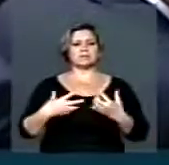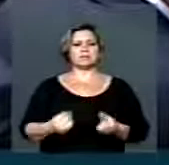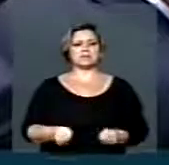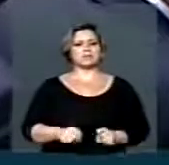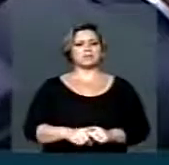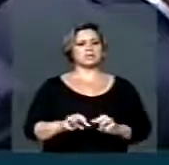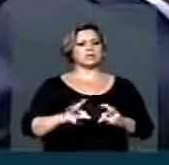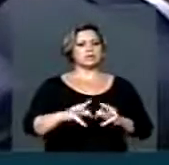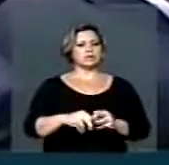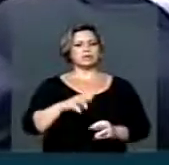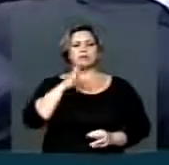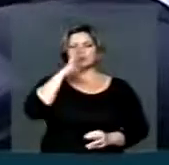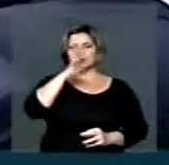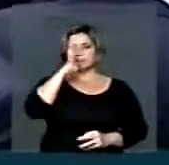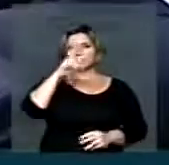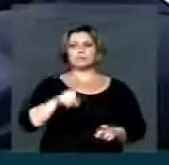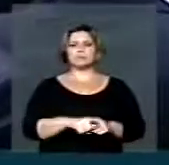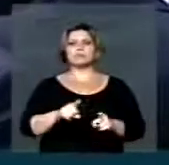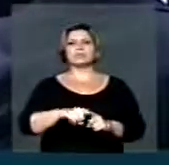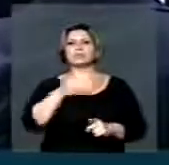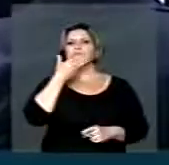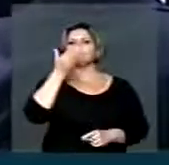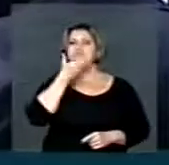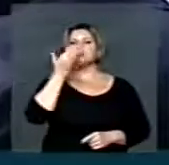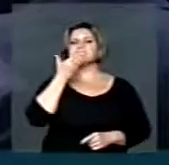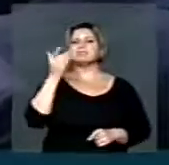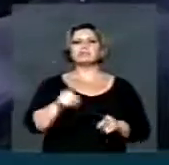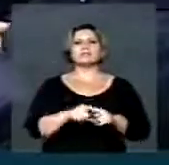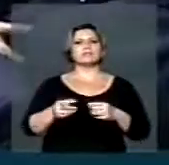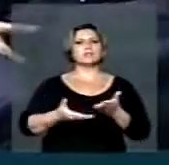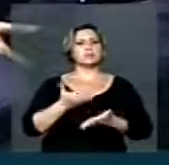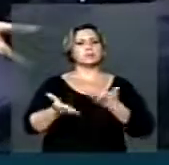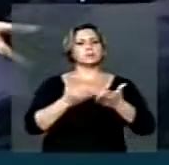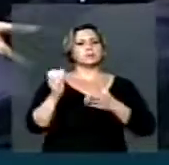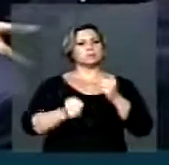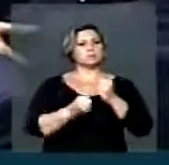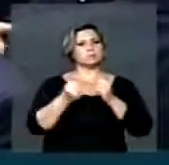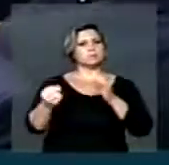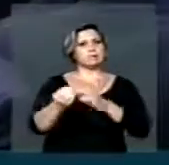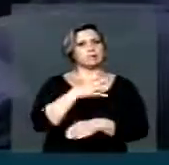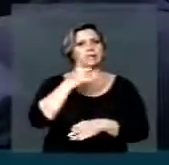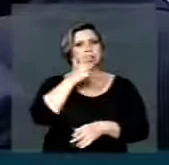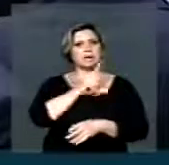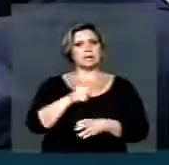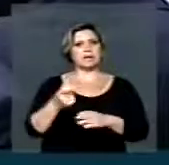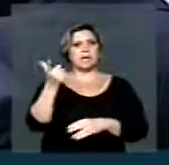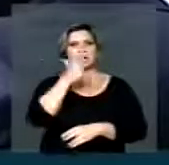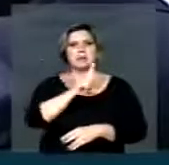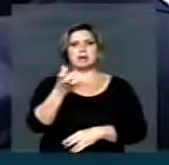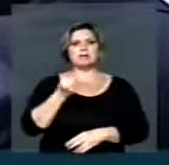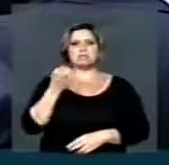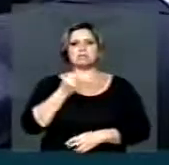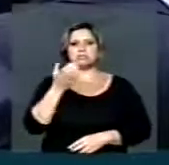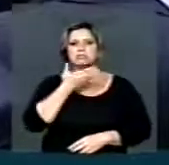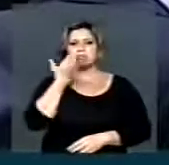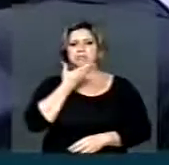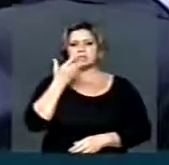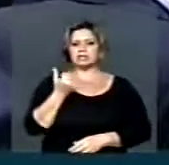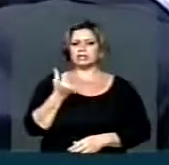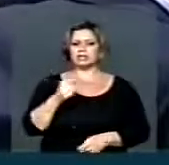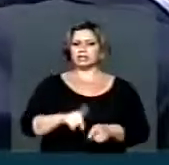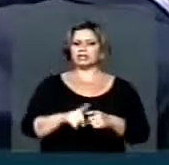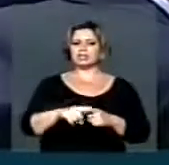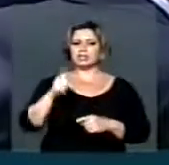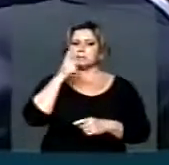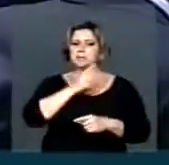aqui tomar conta de um discurso fácil para se montar uma máquina para ganhar dinheiro e para vencer as eleições. É isso que nós estamos